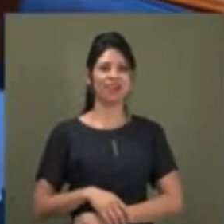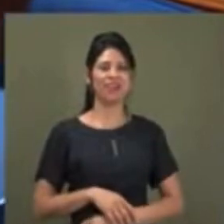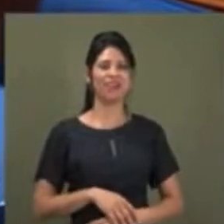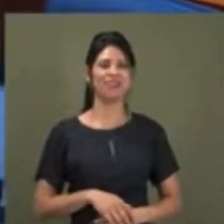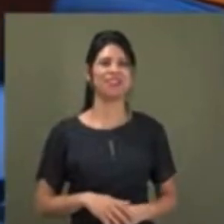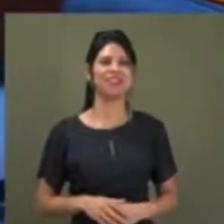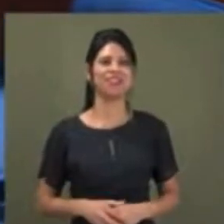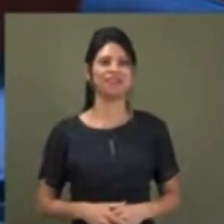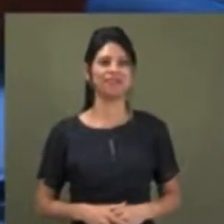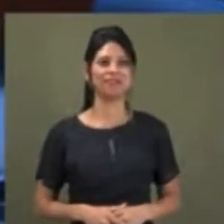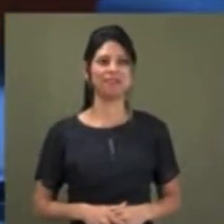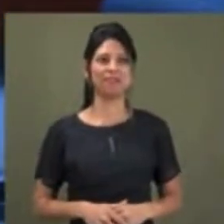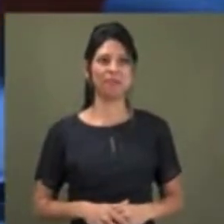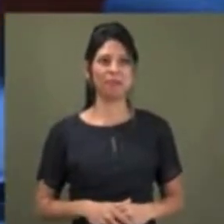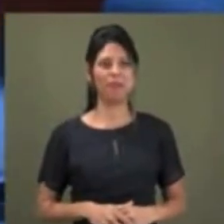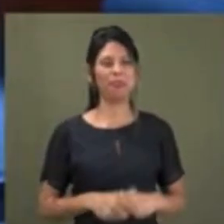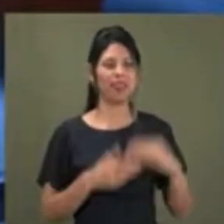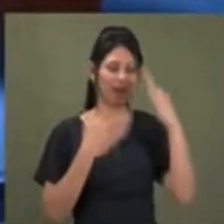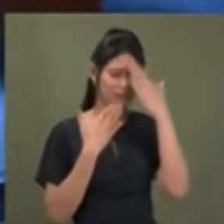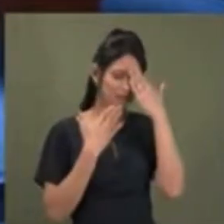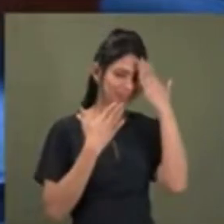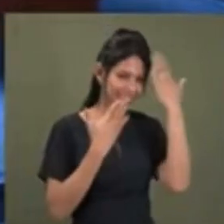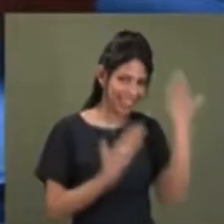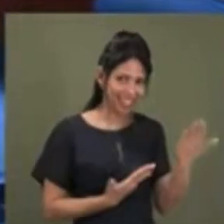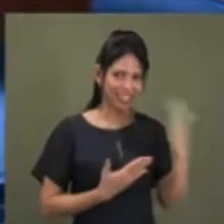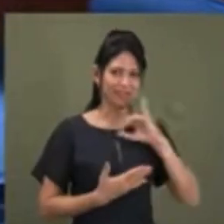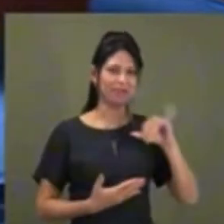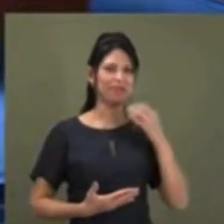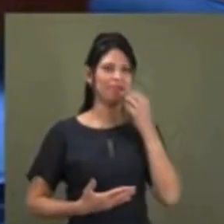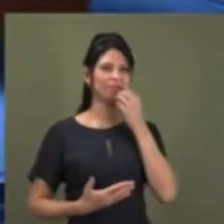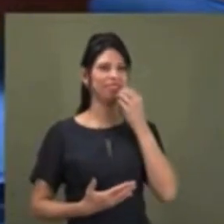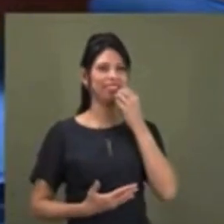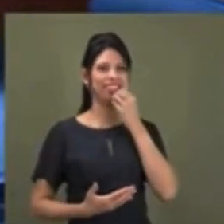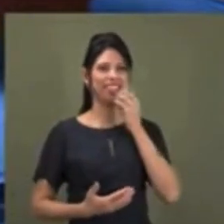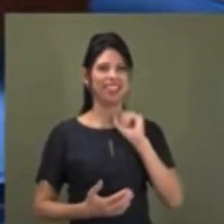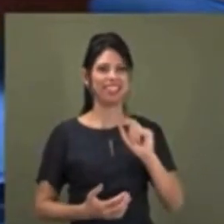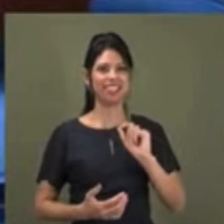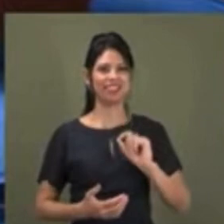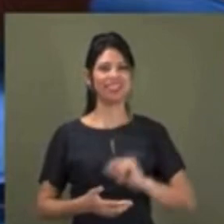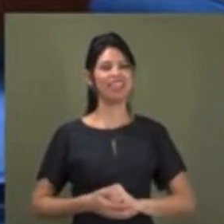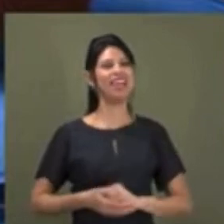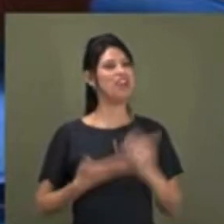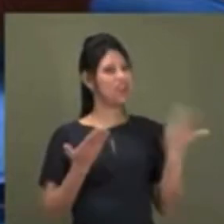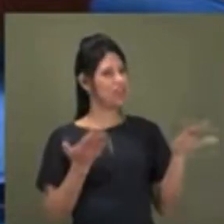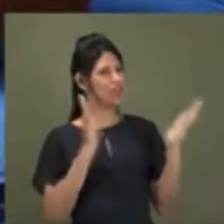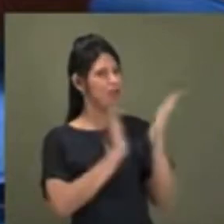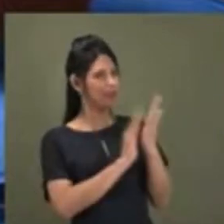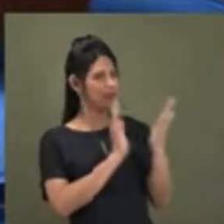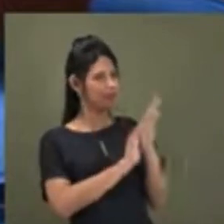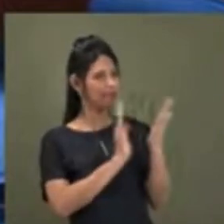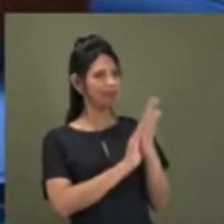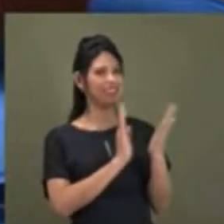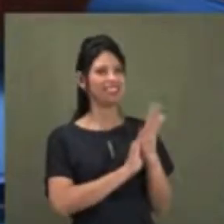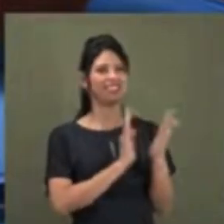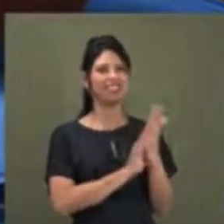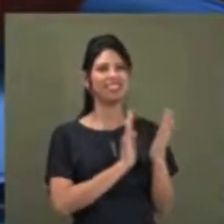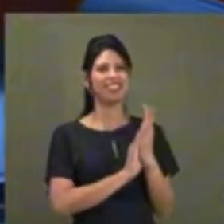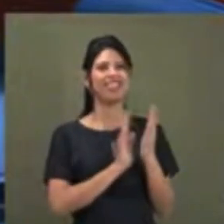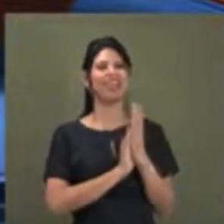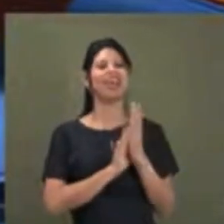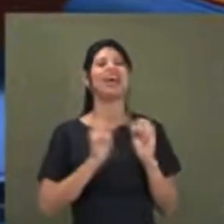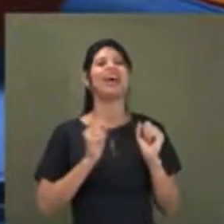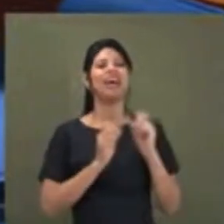Obrigado, senador Magno Malta. Eu queria, primeiro, parabenizar os manifestantes lá de São Paulo,